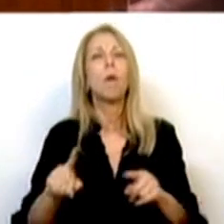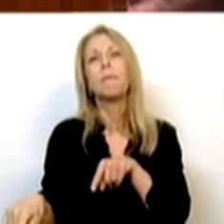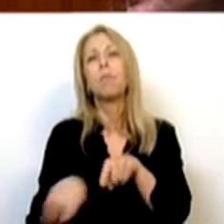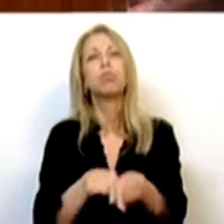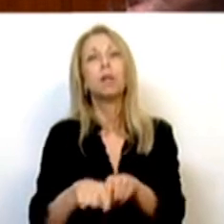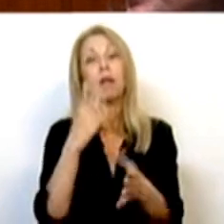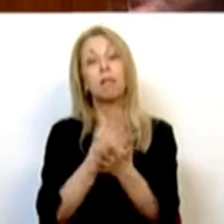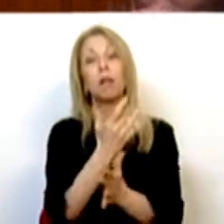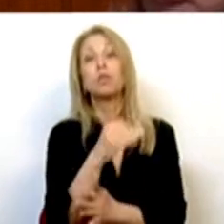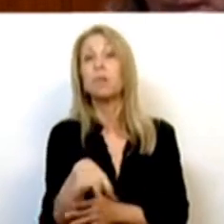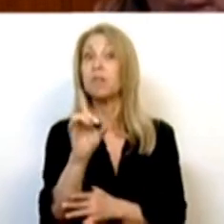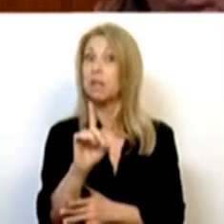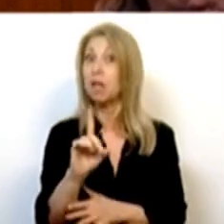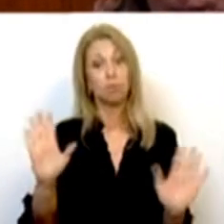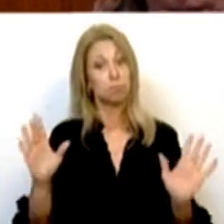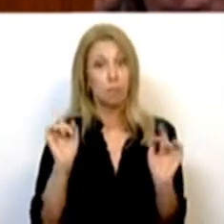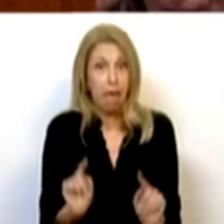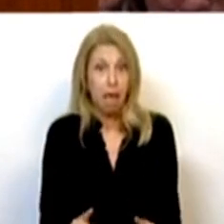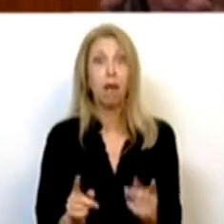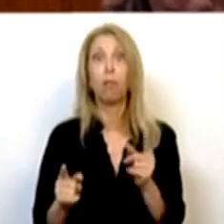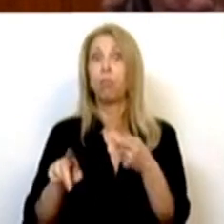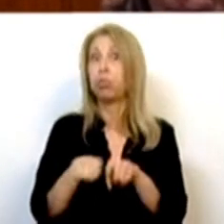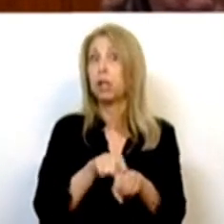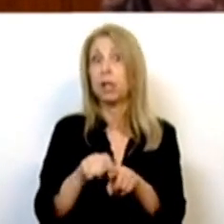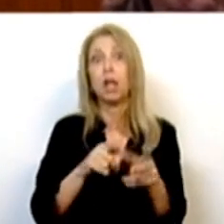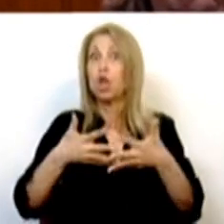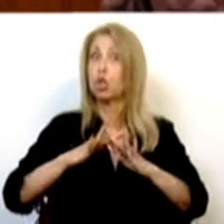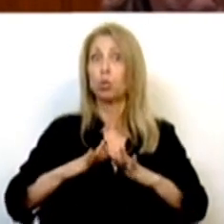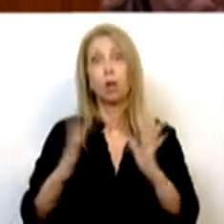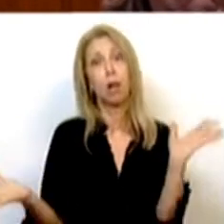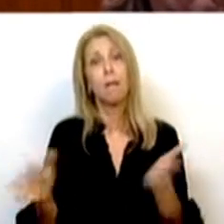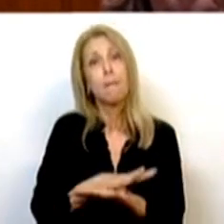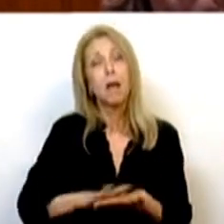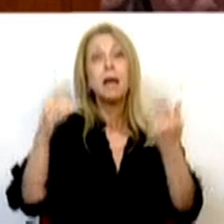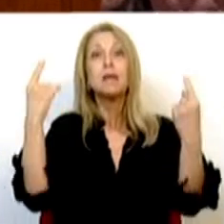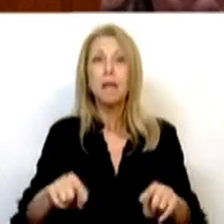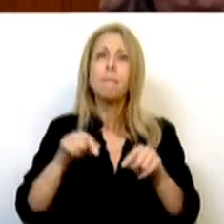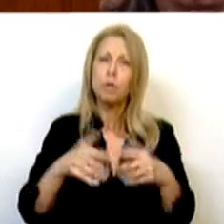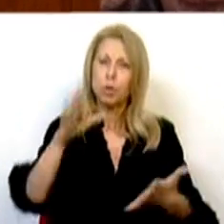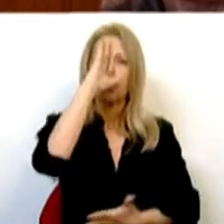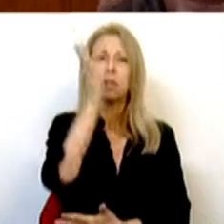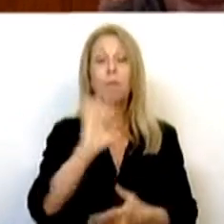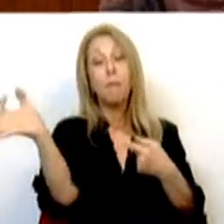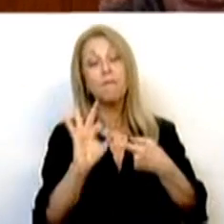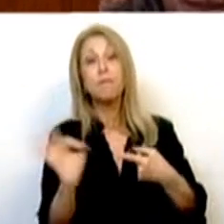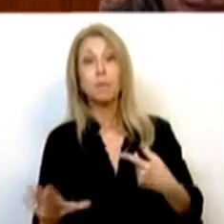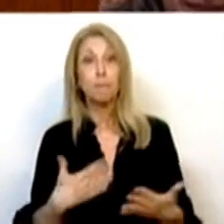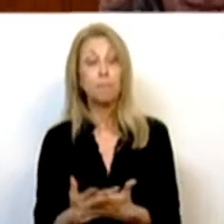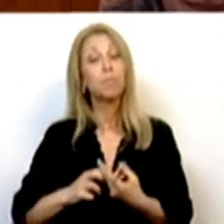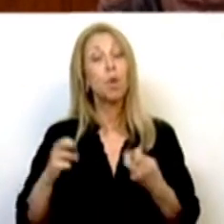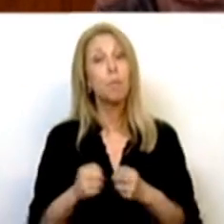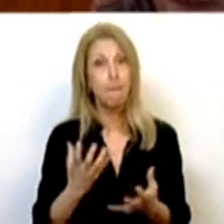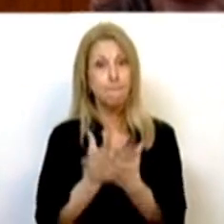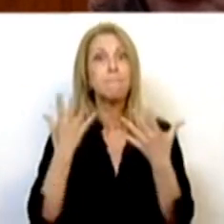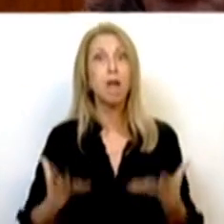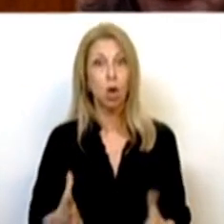estrutural, mas dito isto sabemos que hoje, com um conjunto de fatores que determinaram um problema ainda maior nas políticas